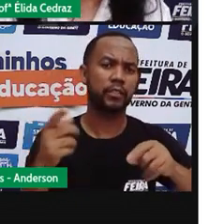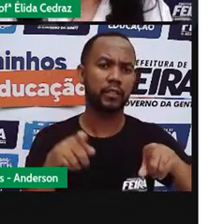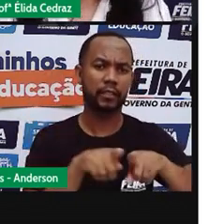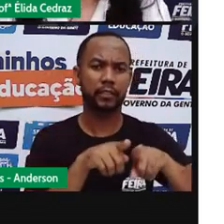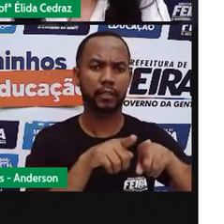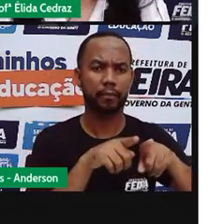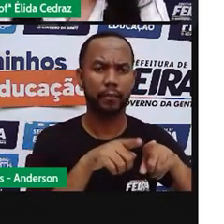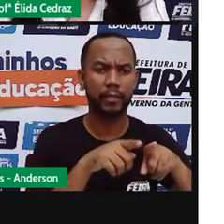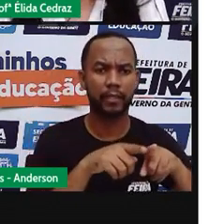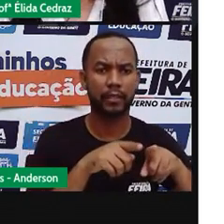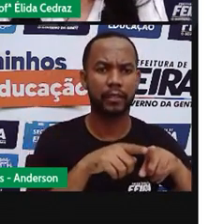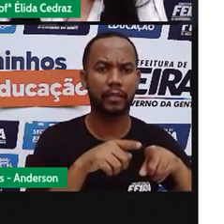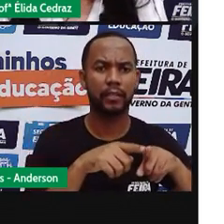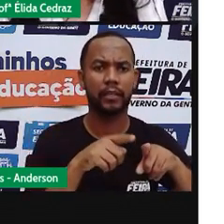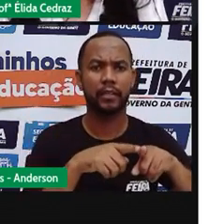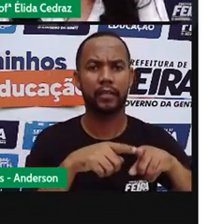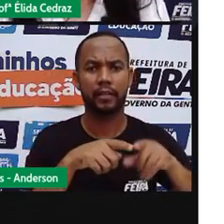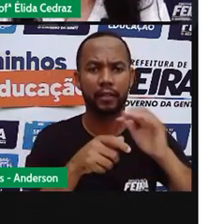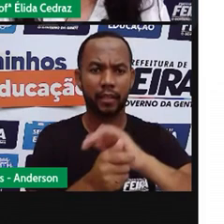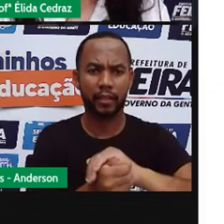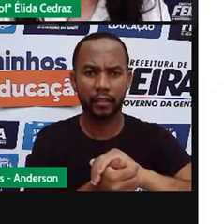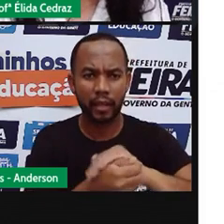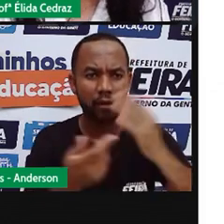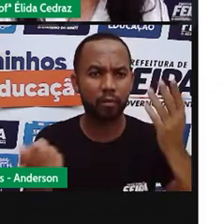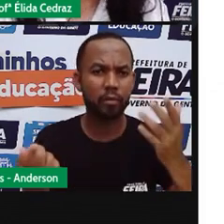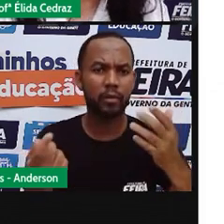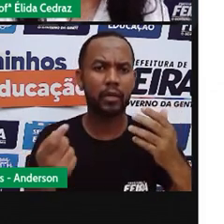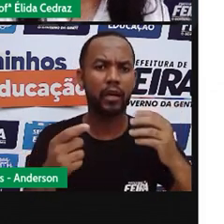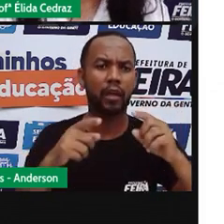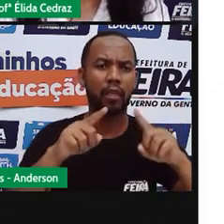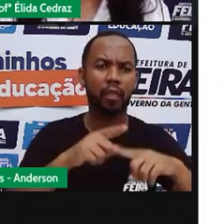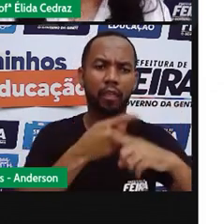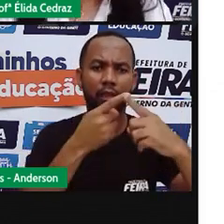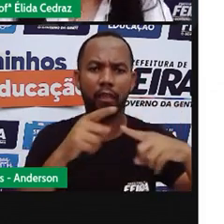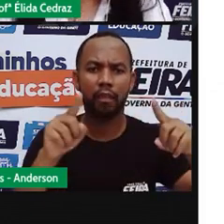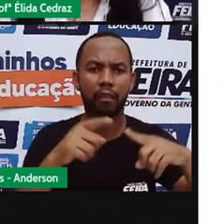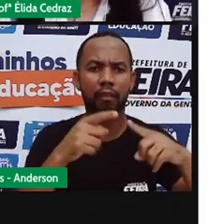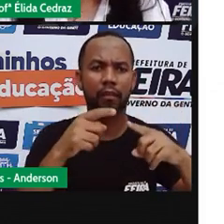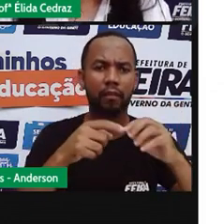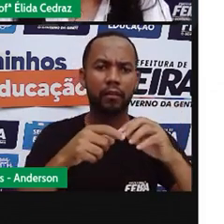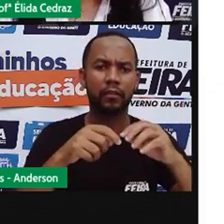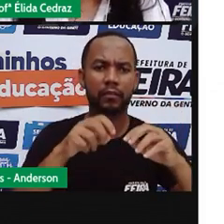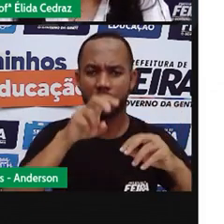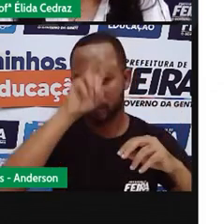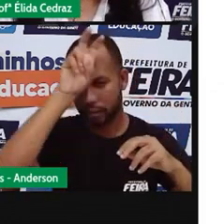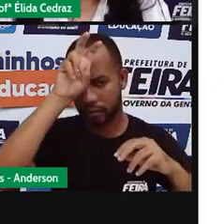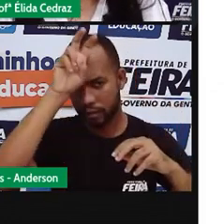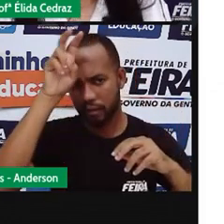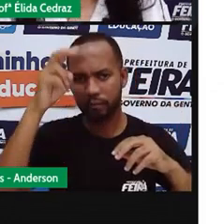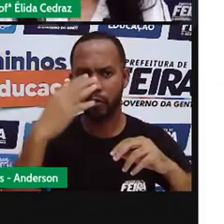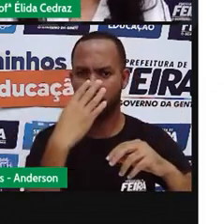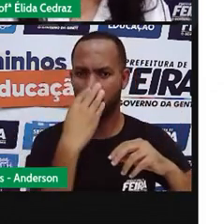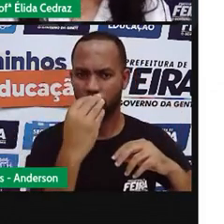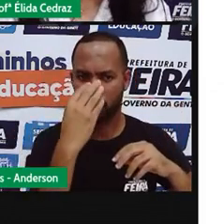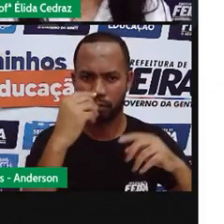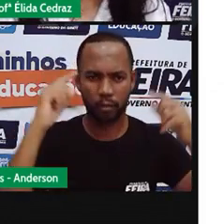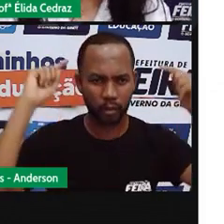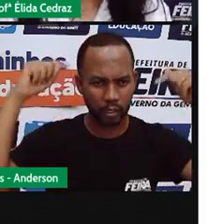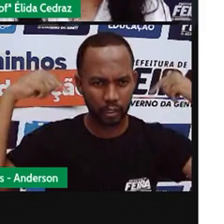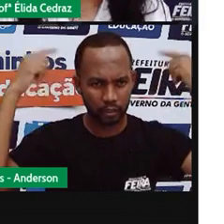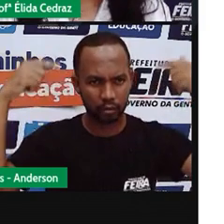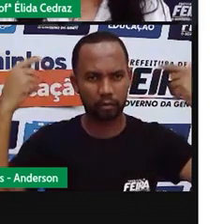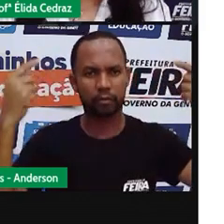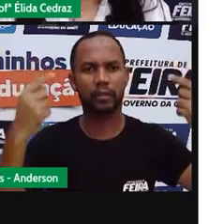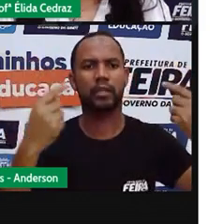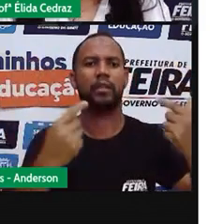e as uvas, a lebre e a tartaruga, a cigarra e a formiga, o lobo e o cordeiro, o cachorro e